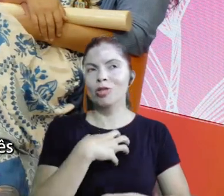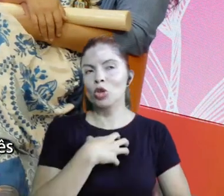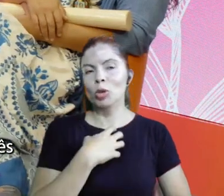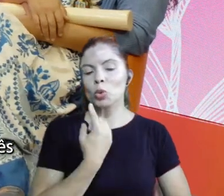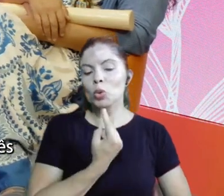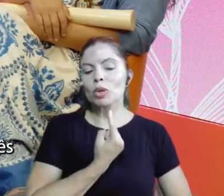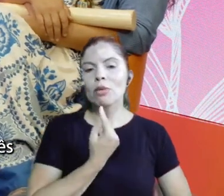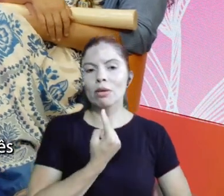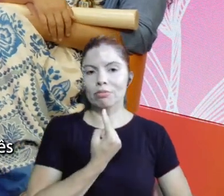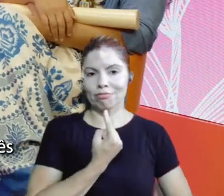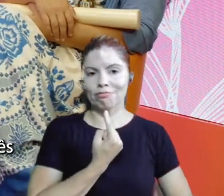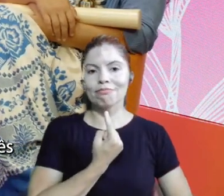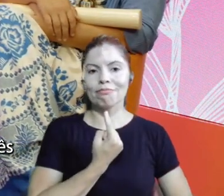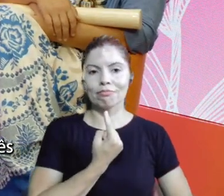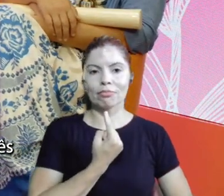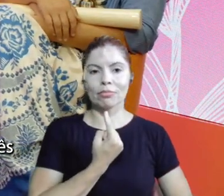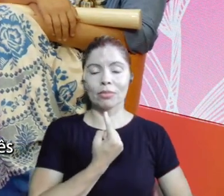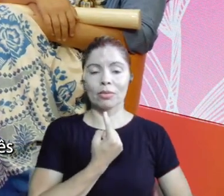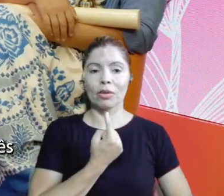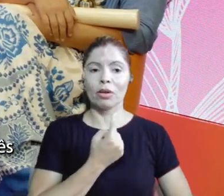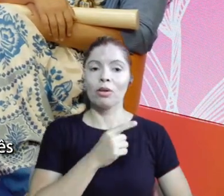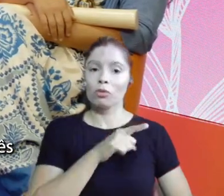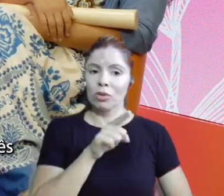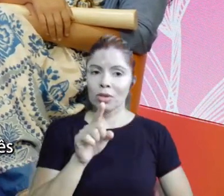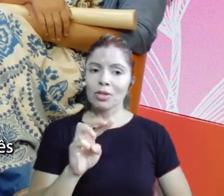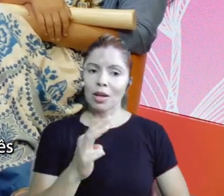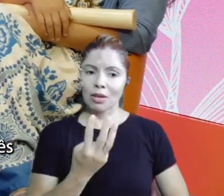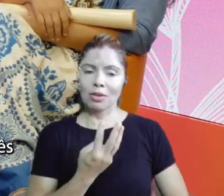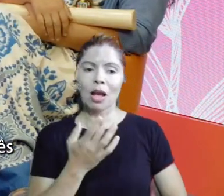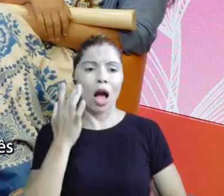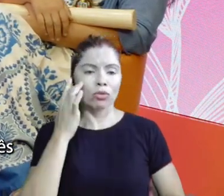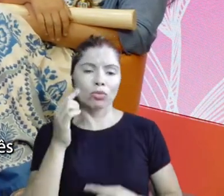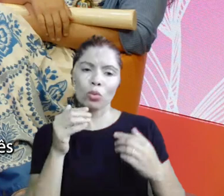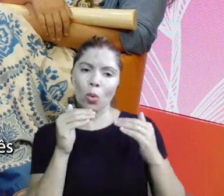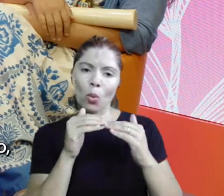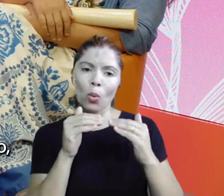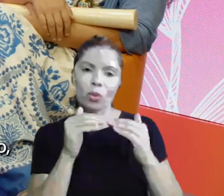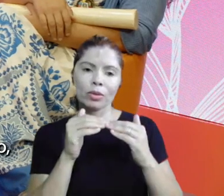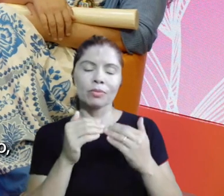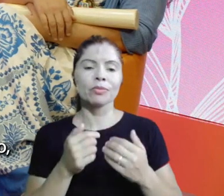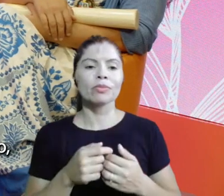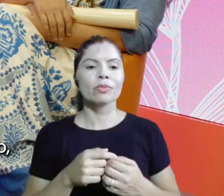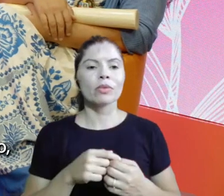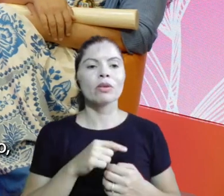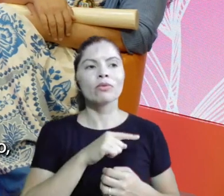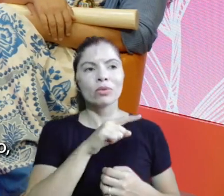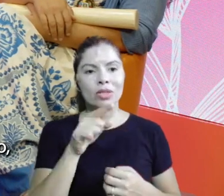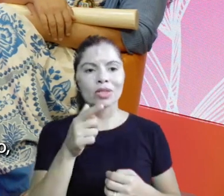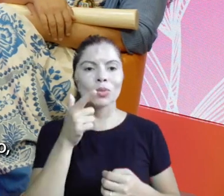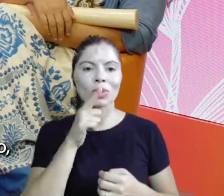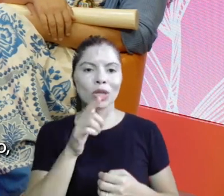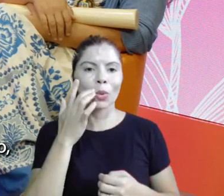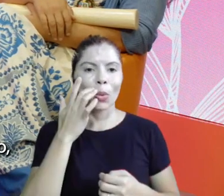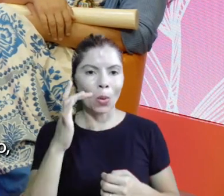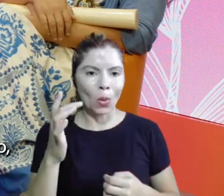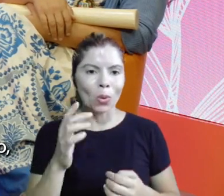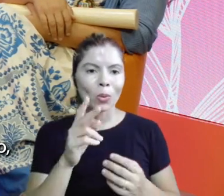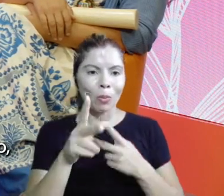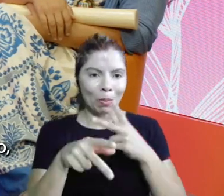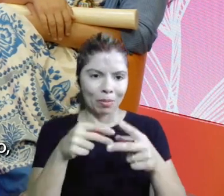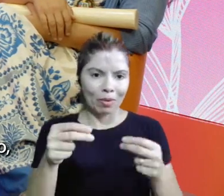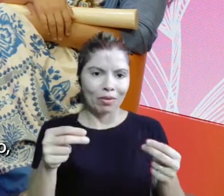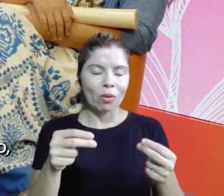acho que em comum nós três aqui, desse ano, pelo menos, as três categorias que ganharam ouro analisando a